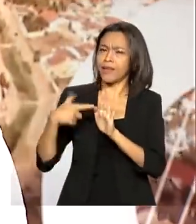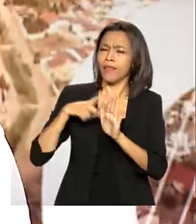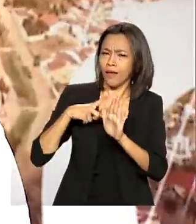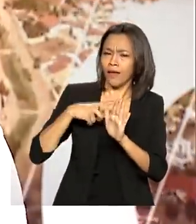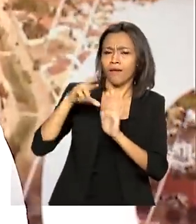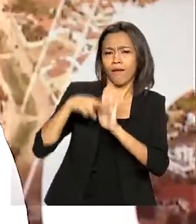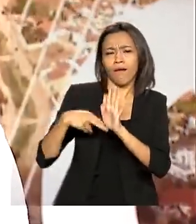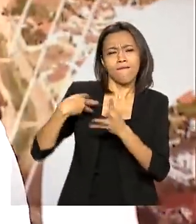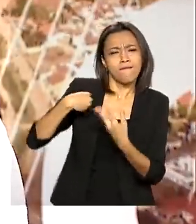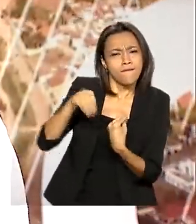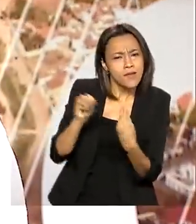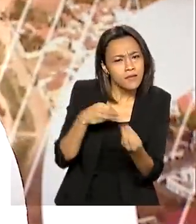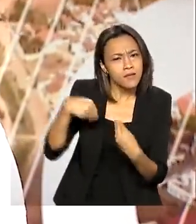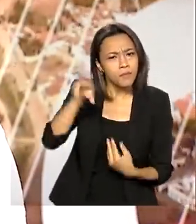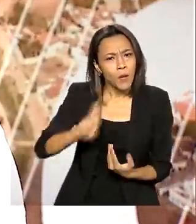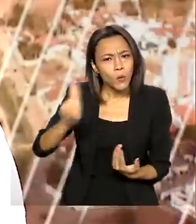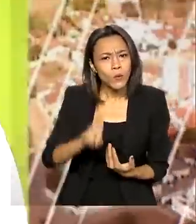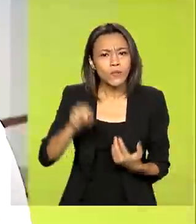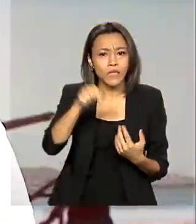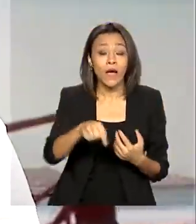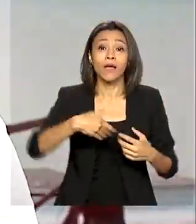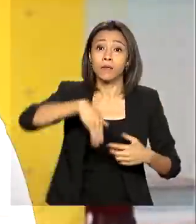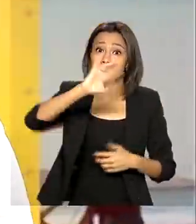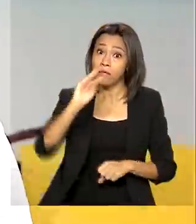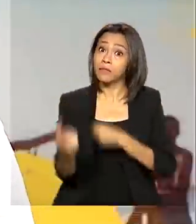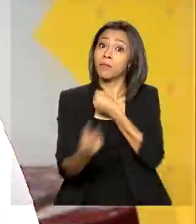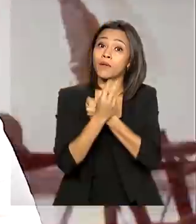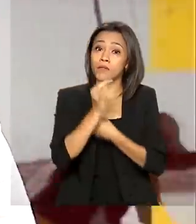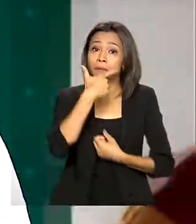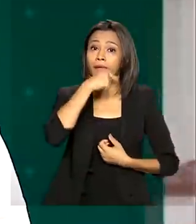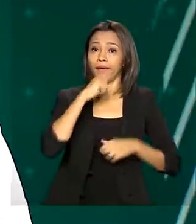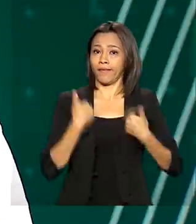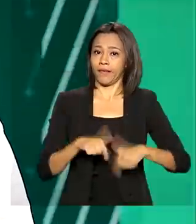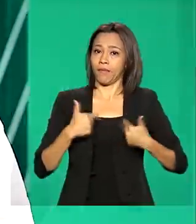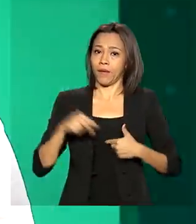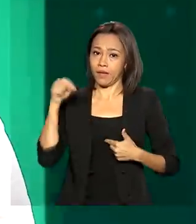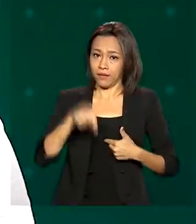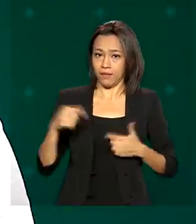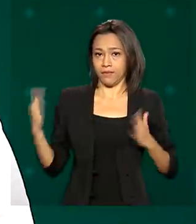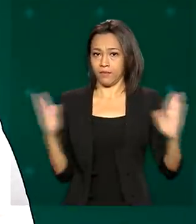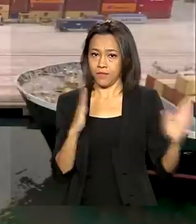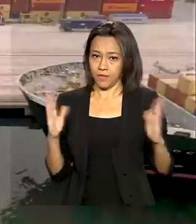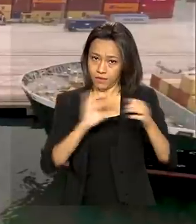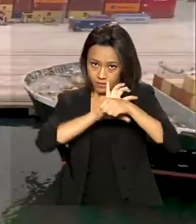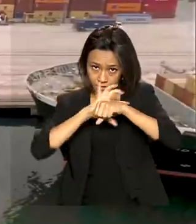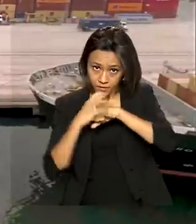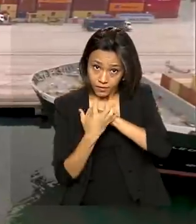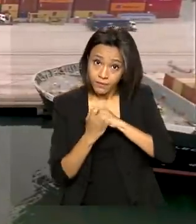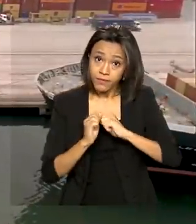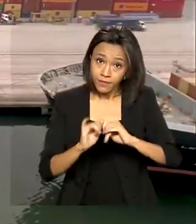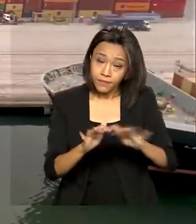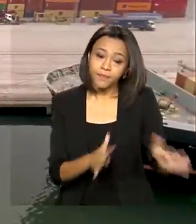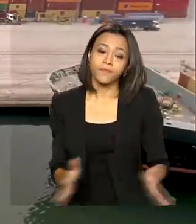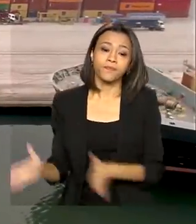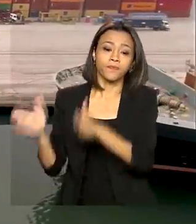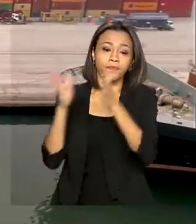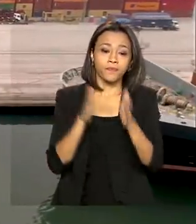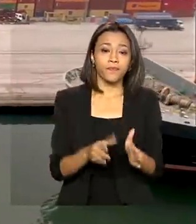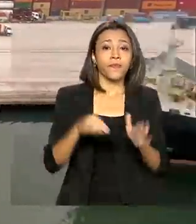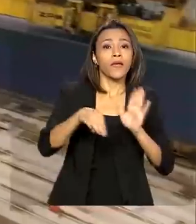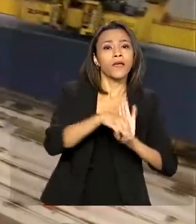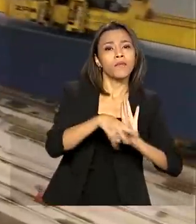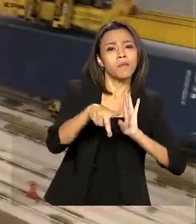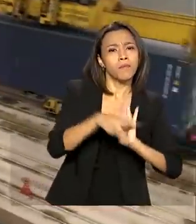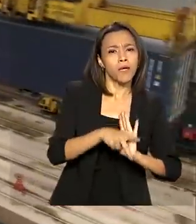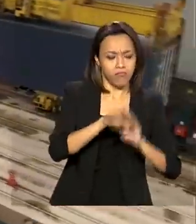funcionamento dos portos e mais proteção aos trabalhadores durante a pandemia. A medida provisória